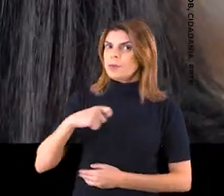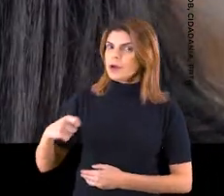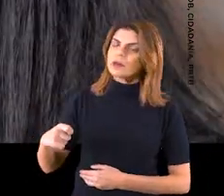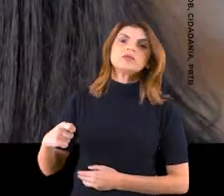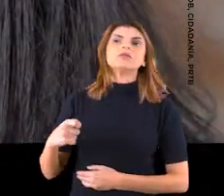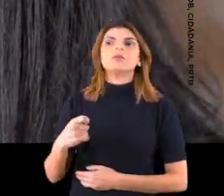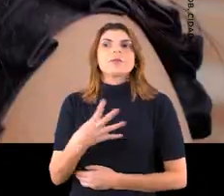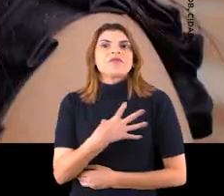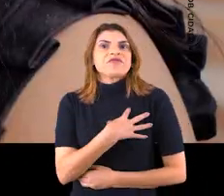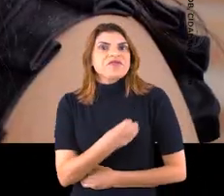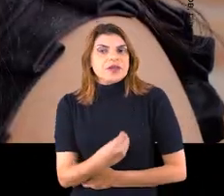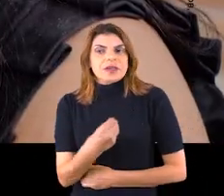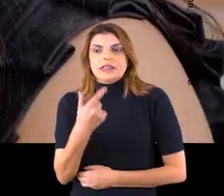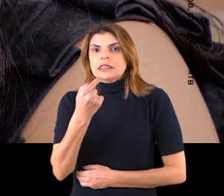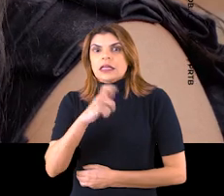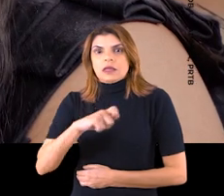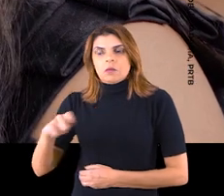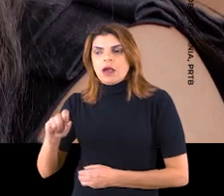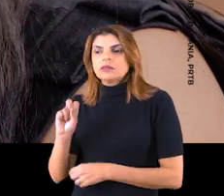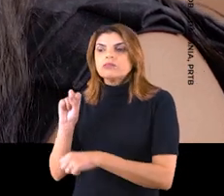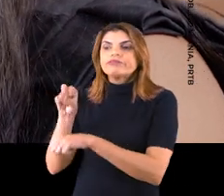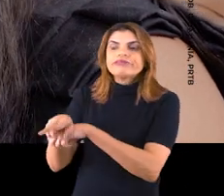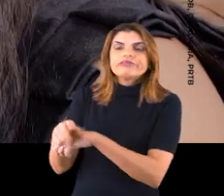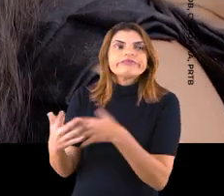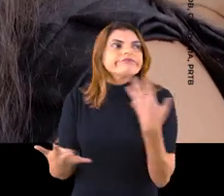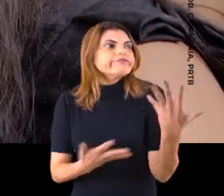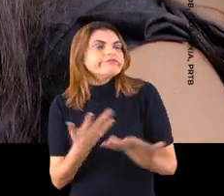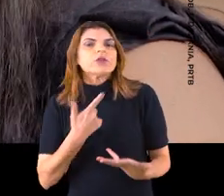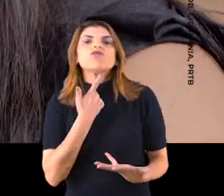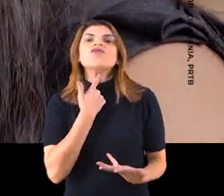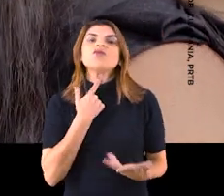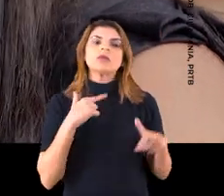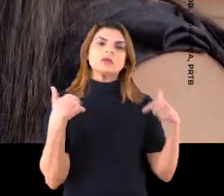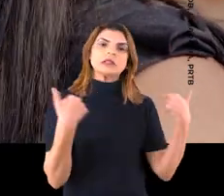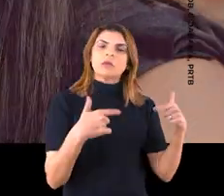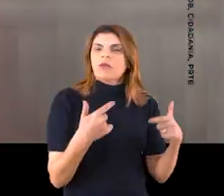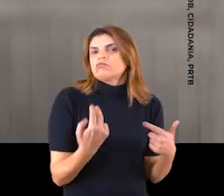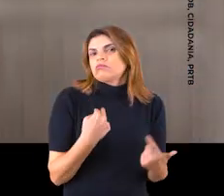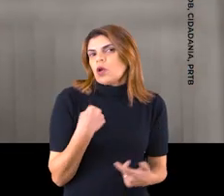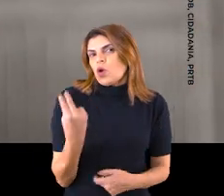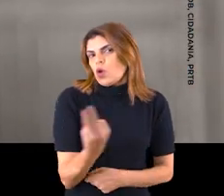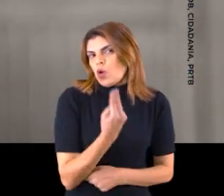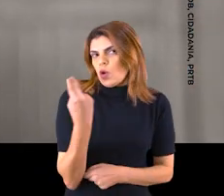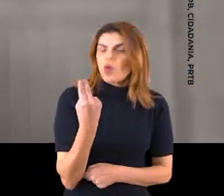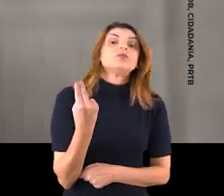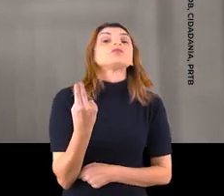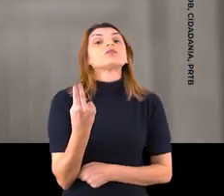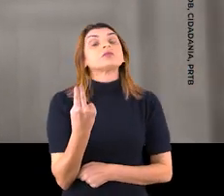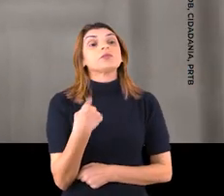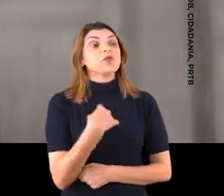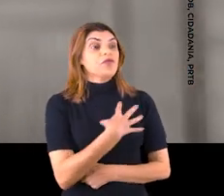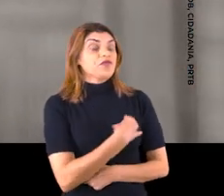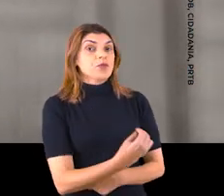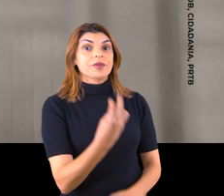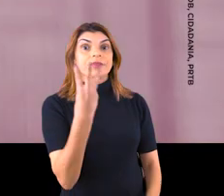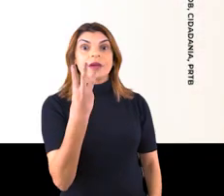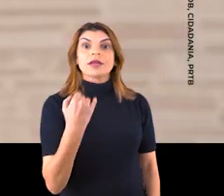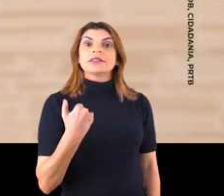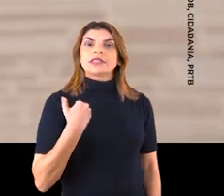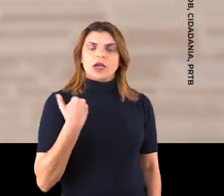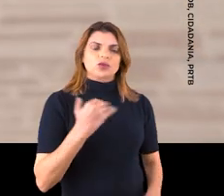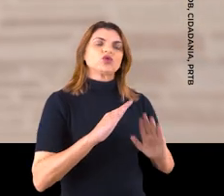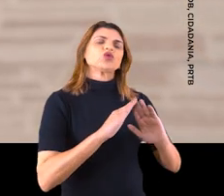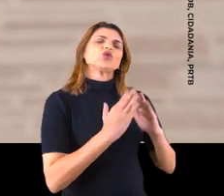não tenho com quem deixar a minha de 7 meses. Eu preciso trabalhar, né? Eu quero trabalhar e não tenho com quem deixar. É, o meu filho de 3 anos, ele estuda numa